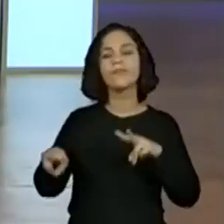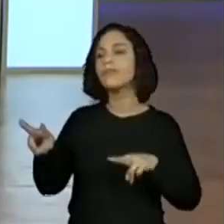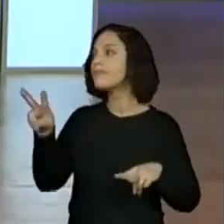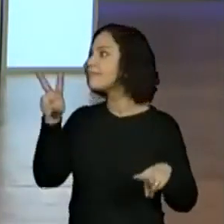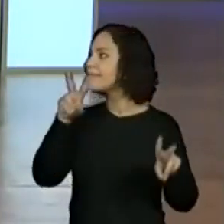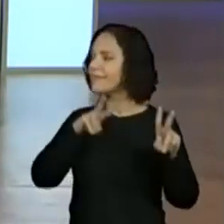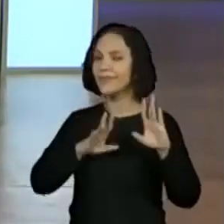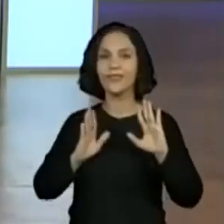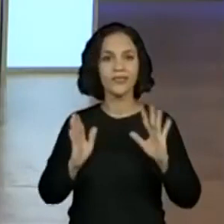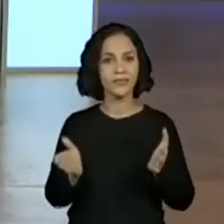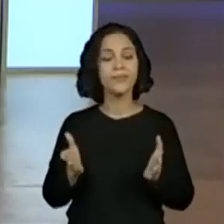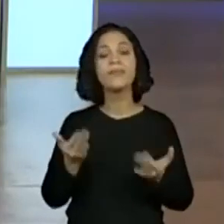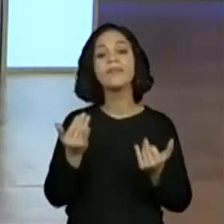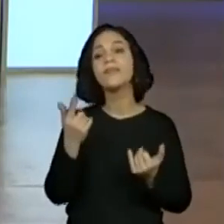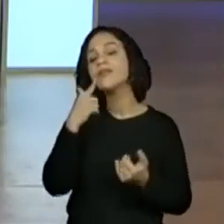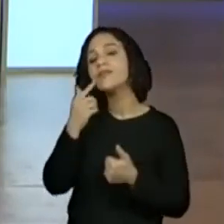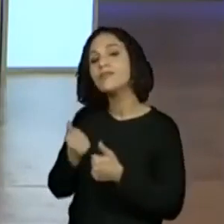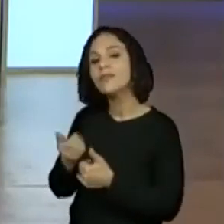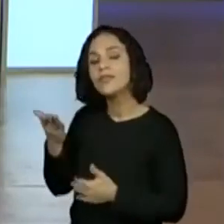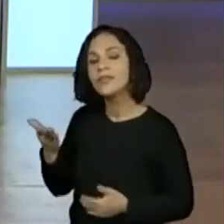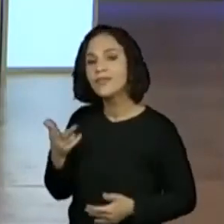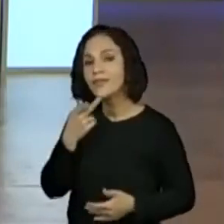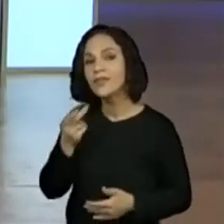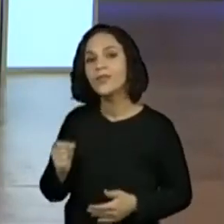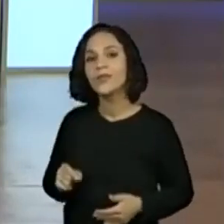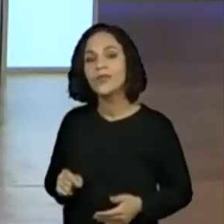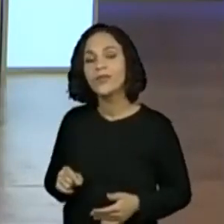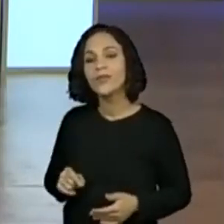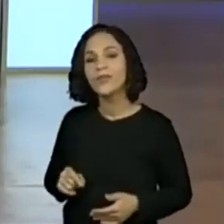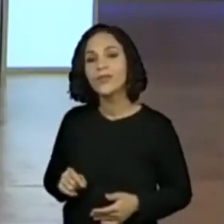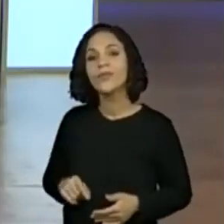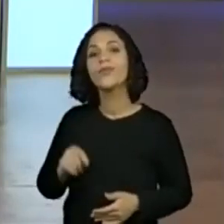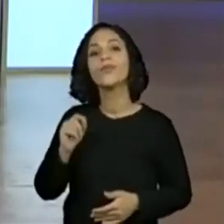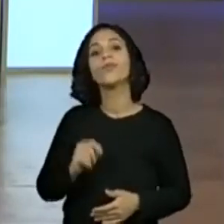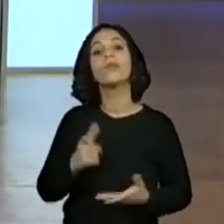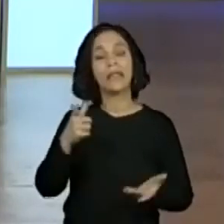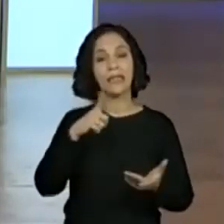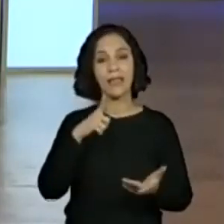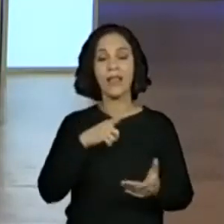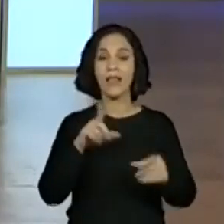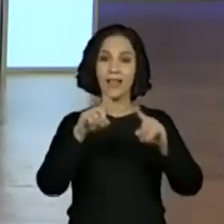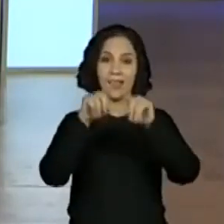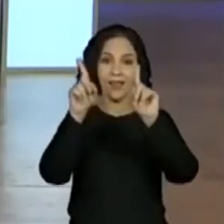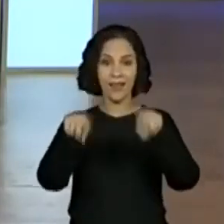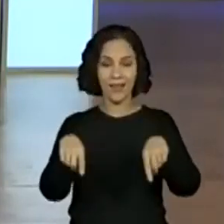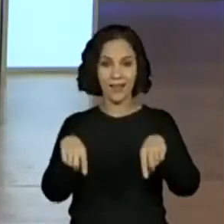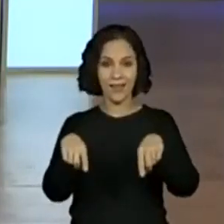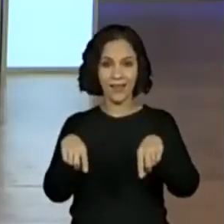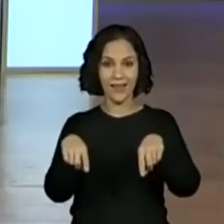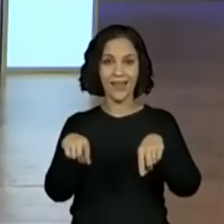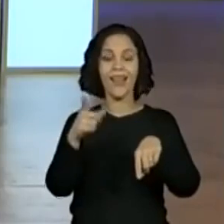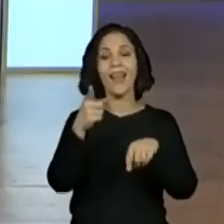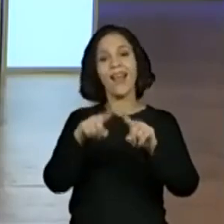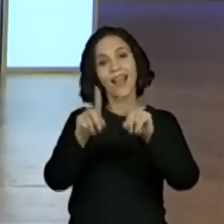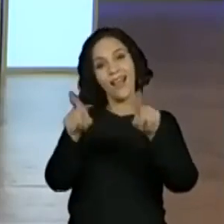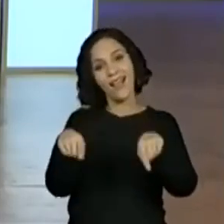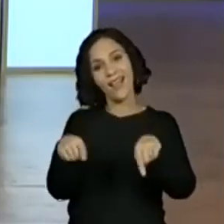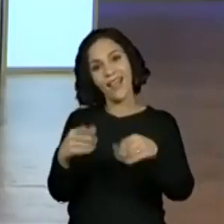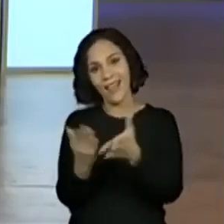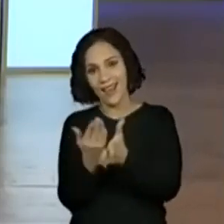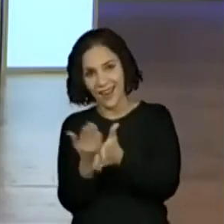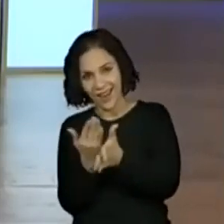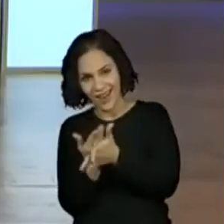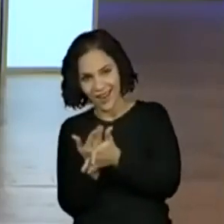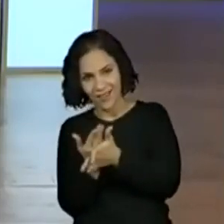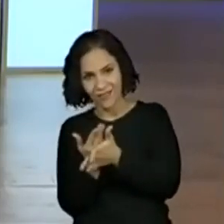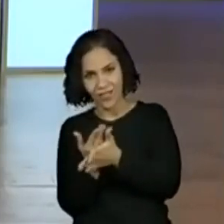vocês. Cadê lá no chat? Ó, tem gente falando que são encontradas na livraria. Sim. Mas eu só tenho